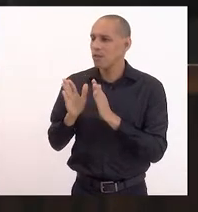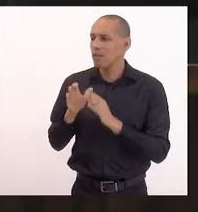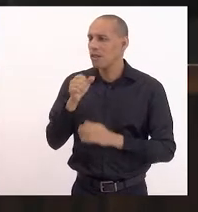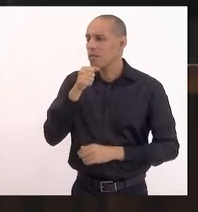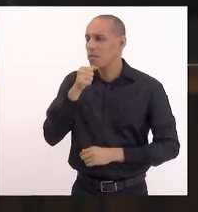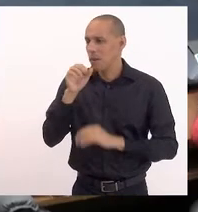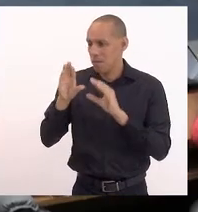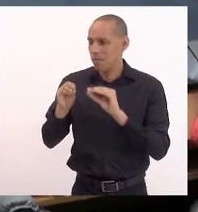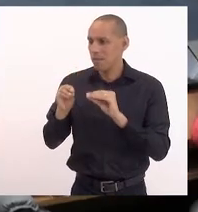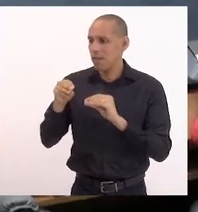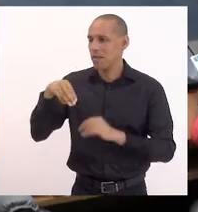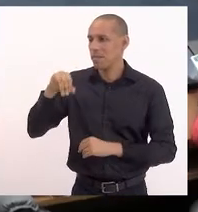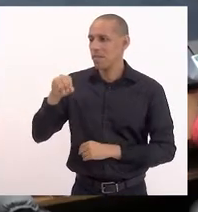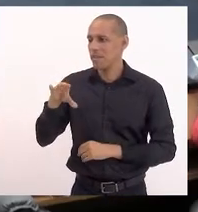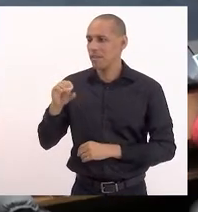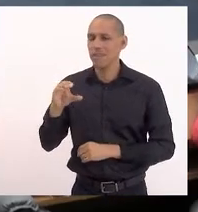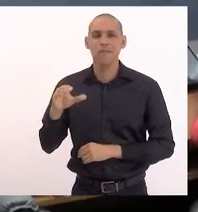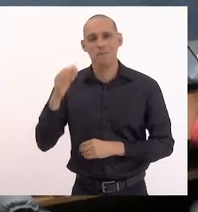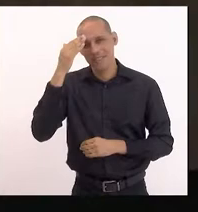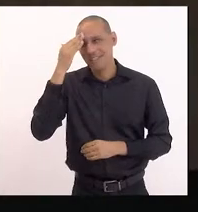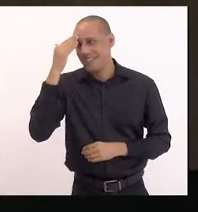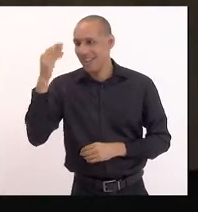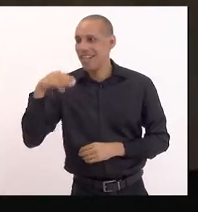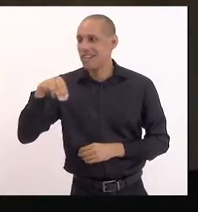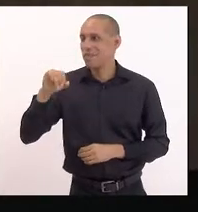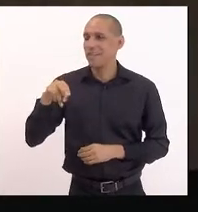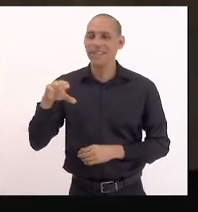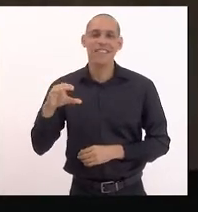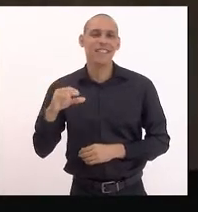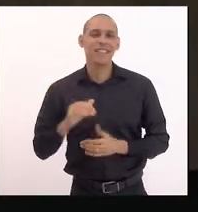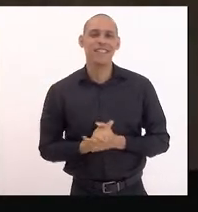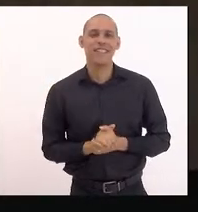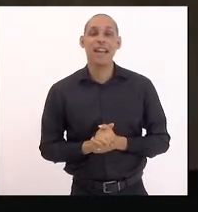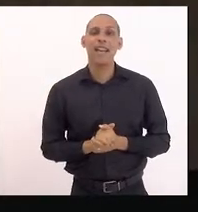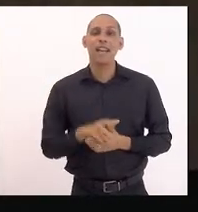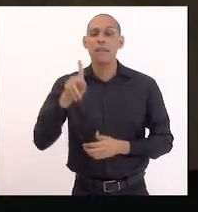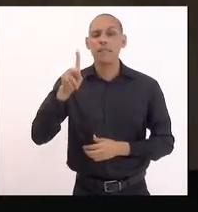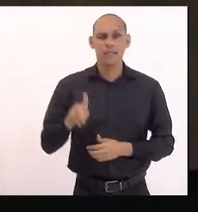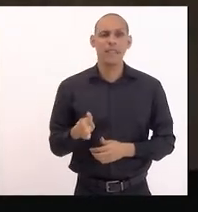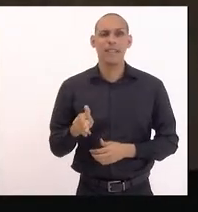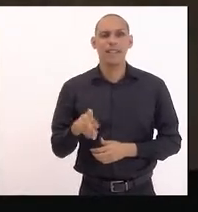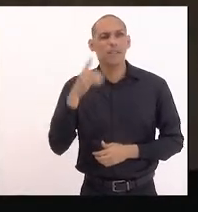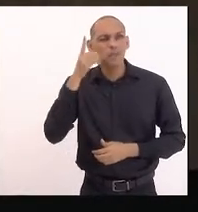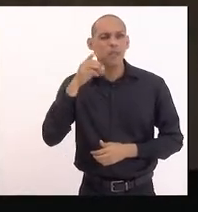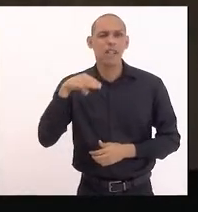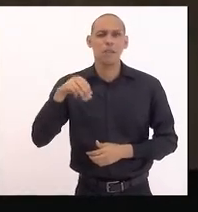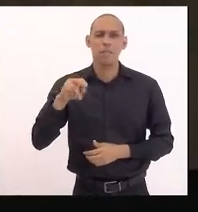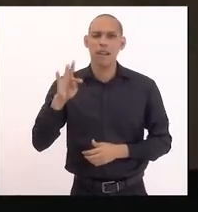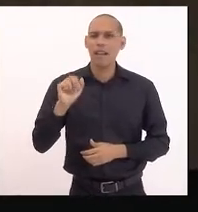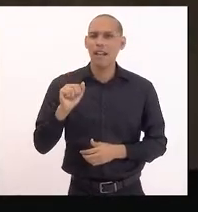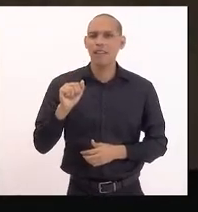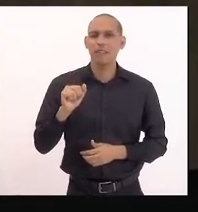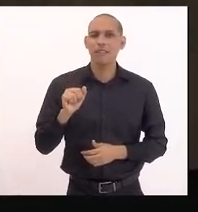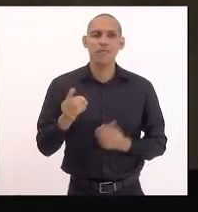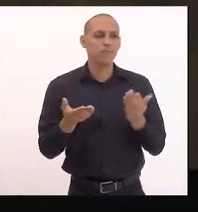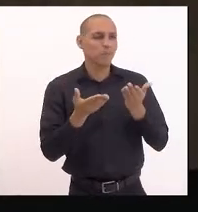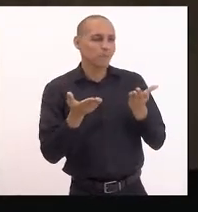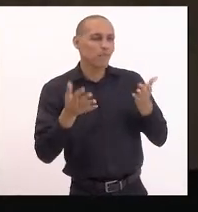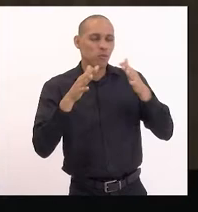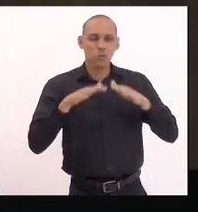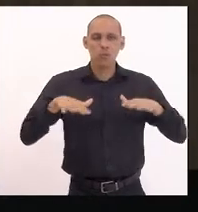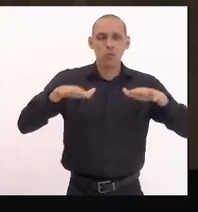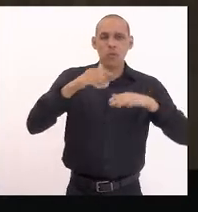favor. Obrigada. Obrigada, Mink. Presidente, deputada Marta Rocha, senhoras e senhores,